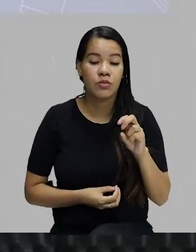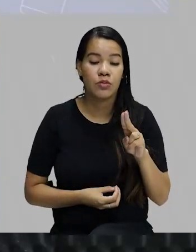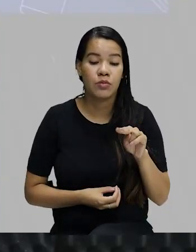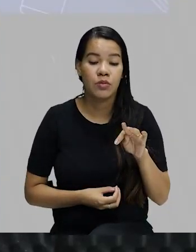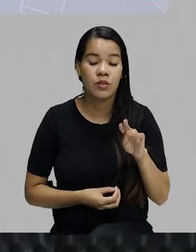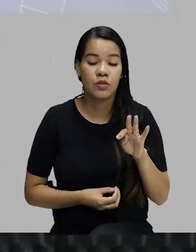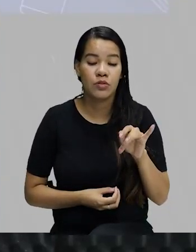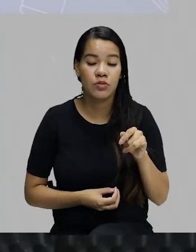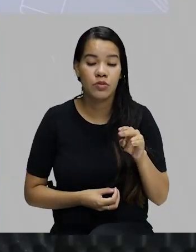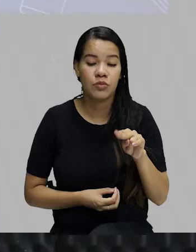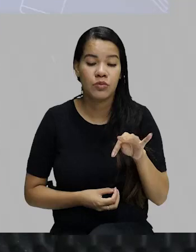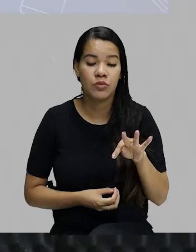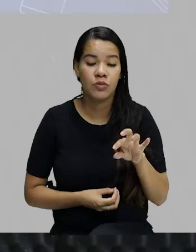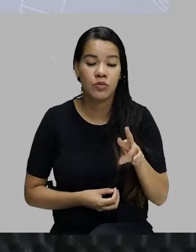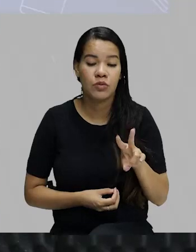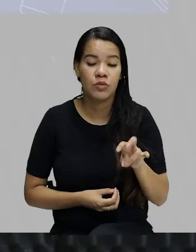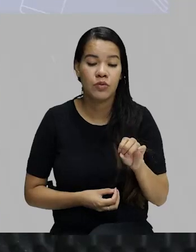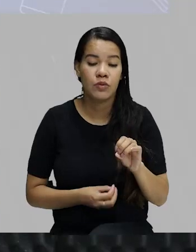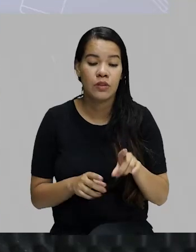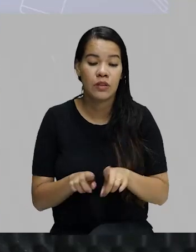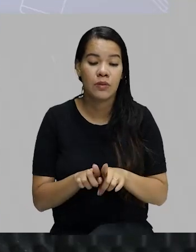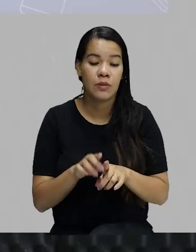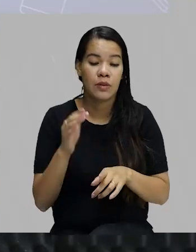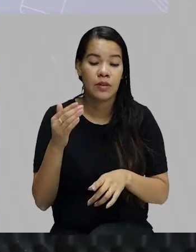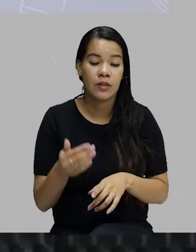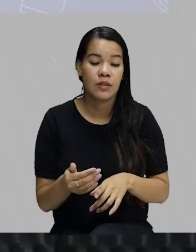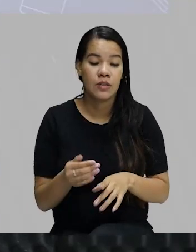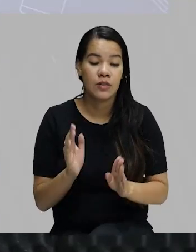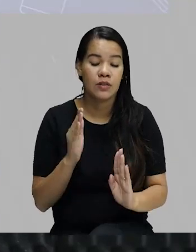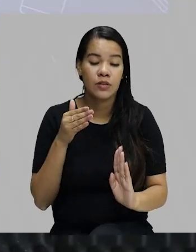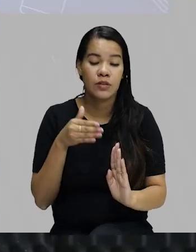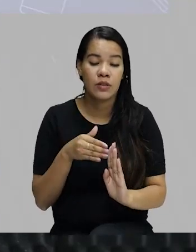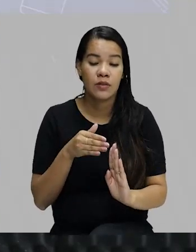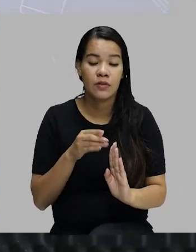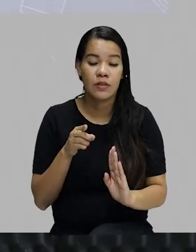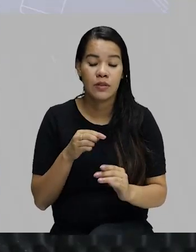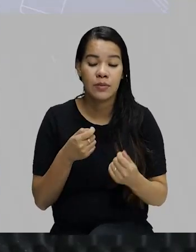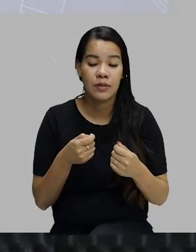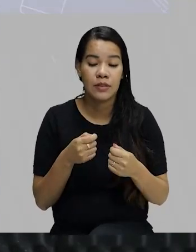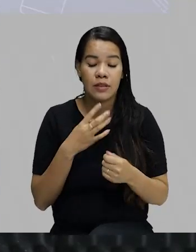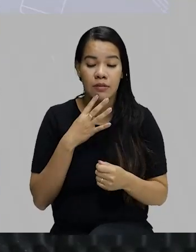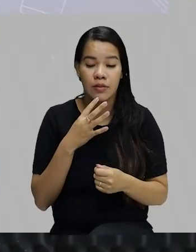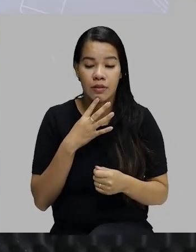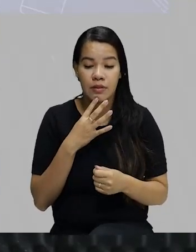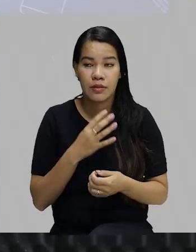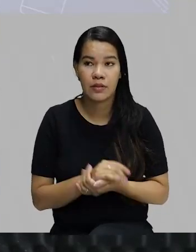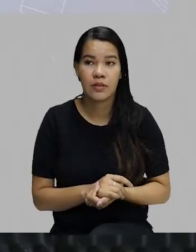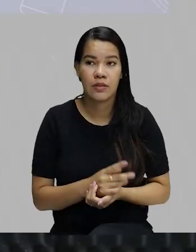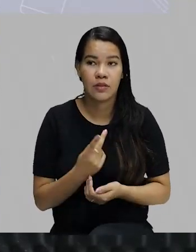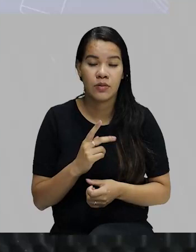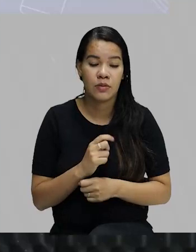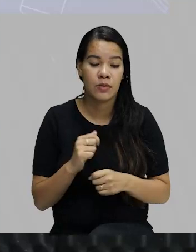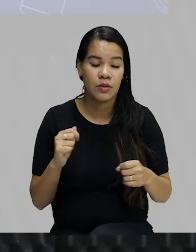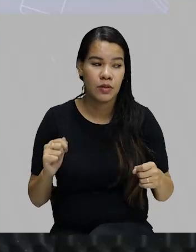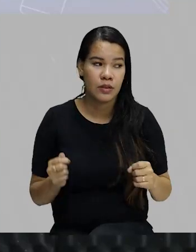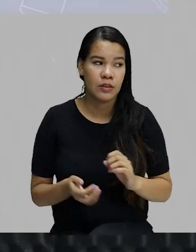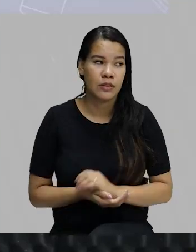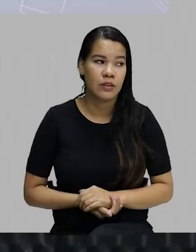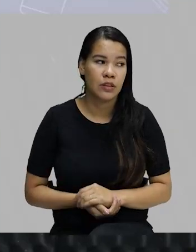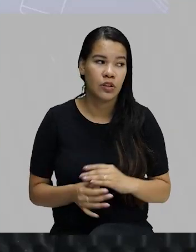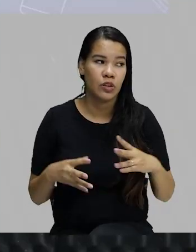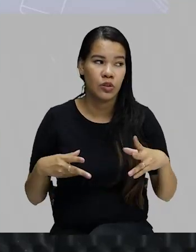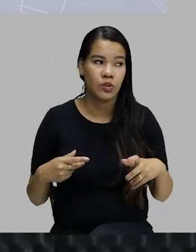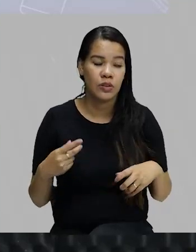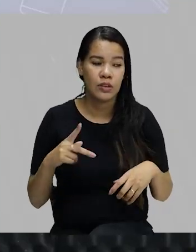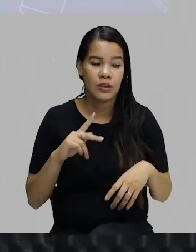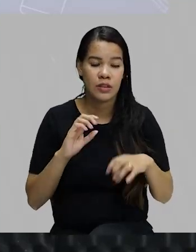O presente do indicativo, as formas do indicativo, você precisa conhecer a sua maior parte. E todas